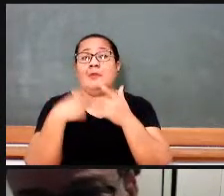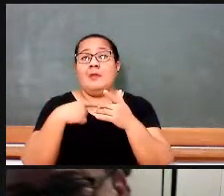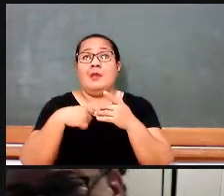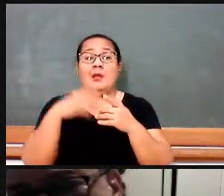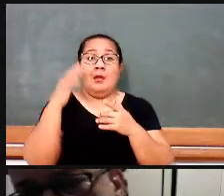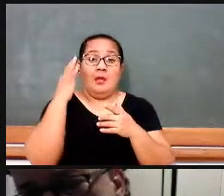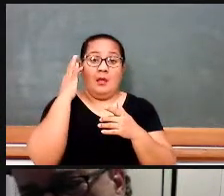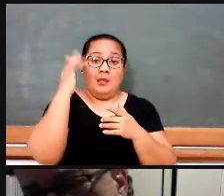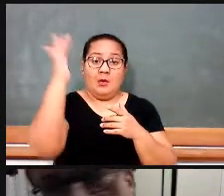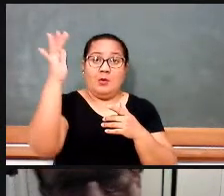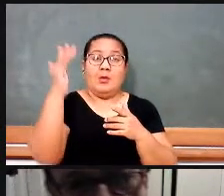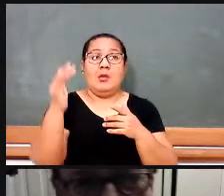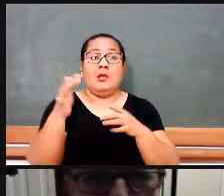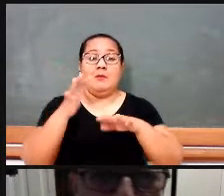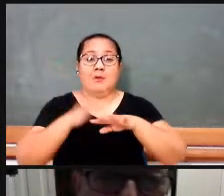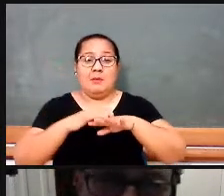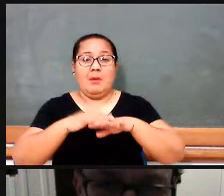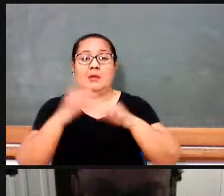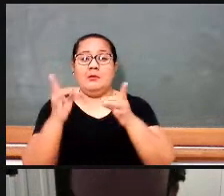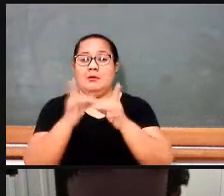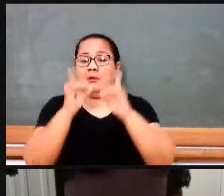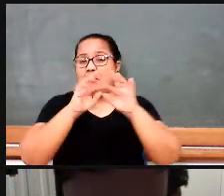situações didáticas, etc, etc.